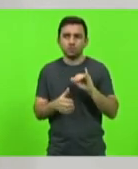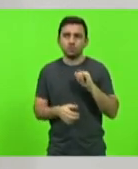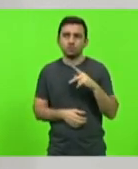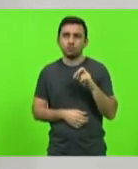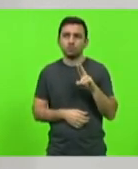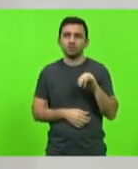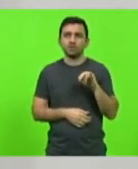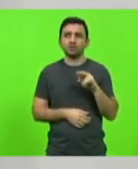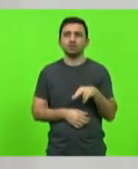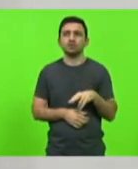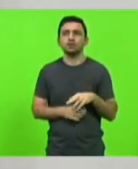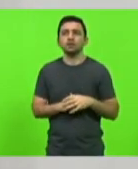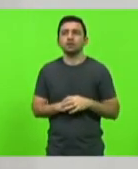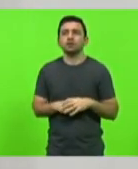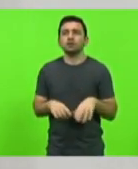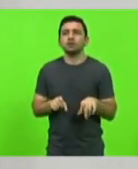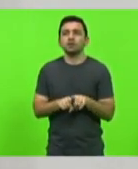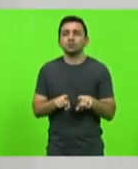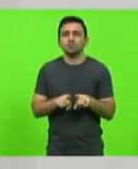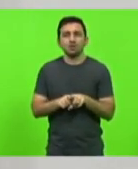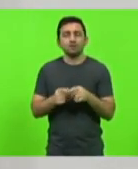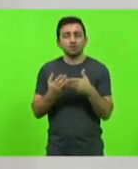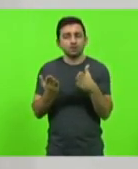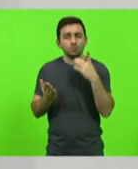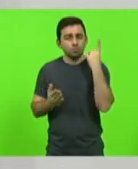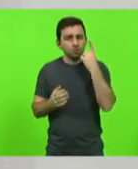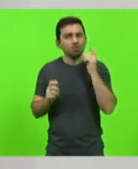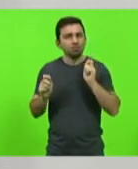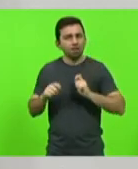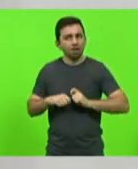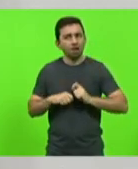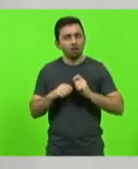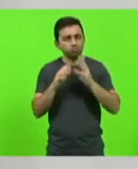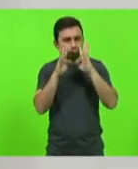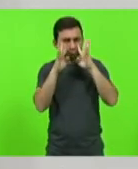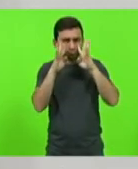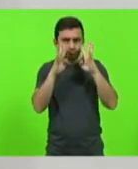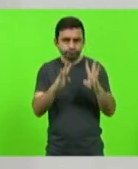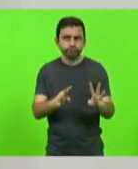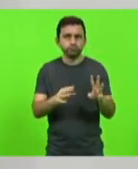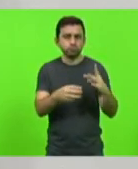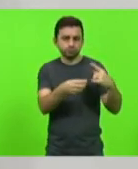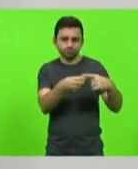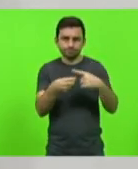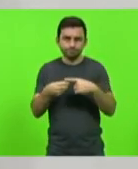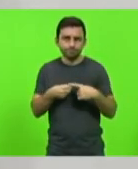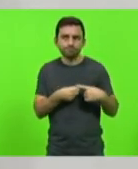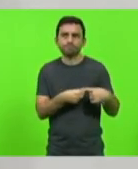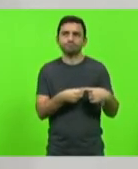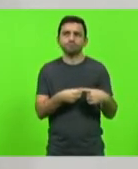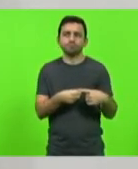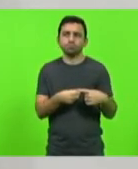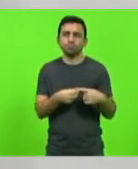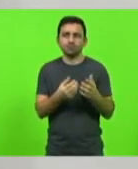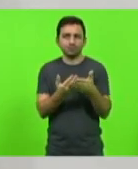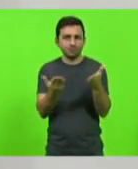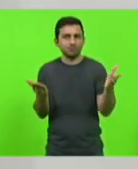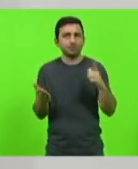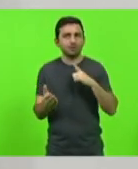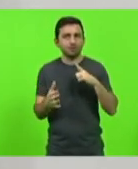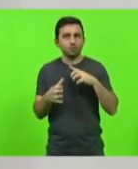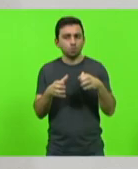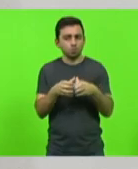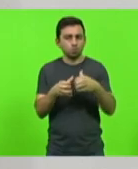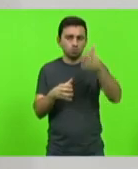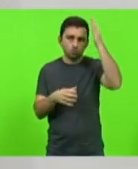então que também os nobres deputados também possam olhar com carinho, não somente para ir para Pumirim, mas também a todos os municípios que têm a corporação de